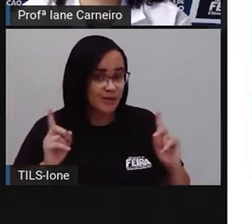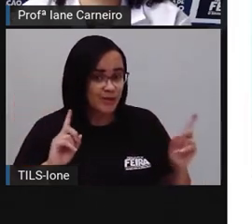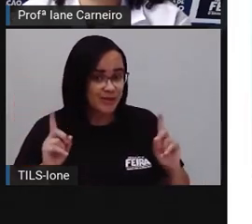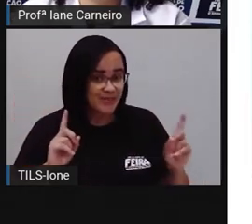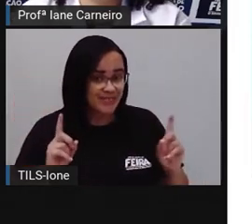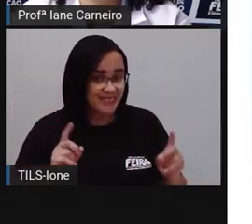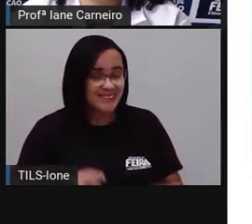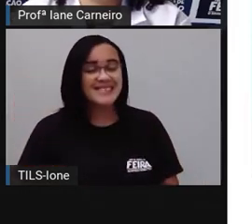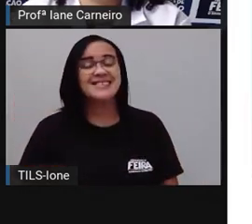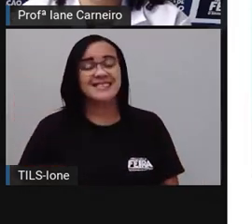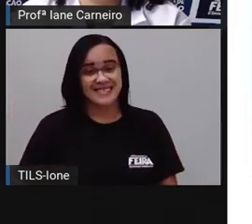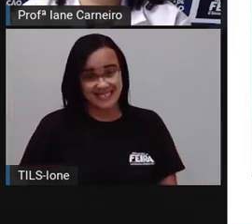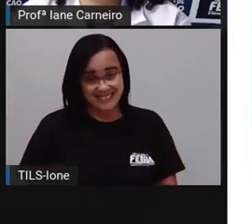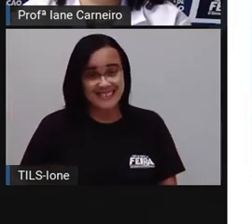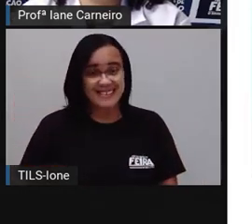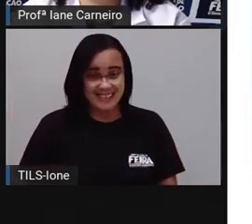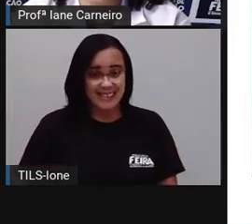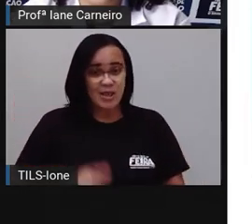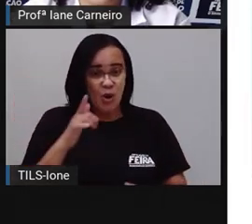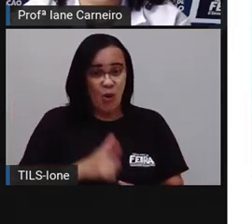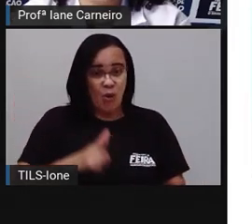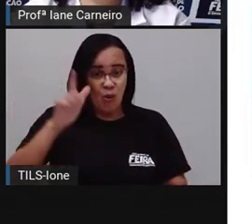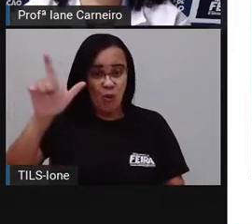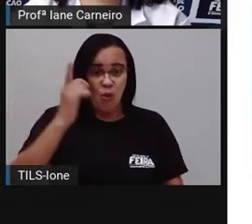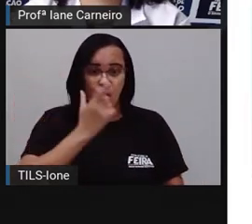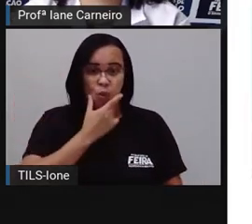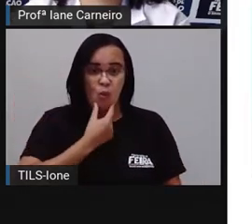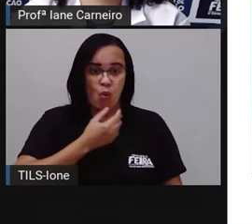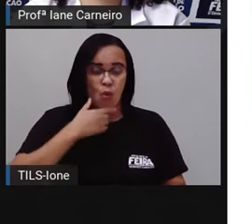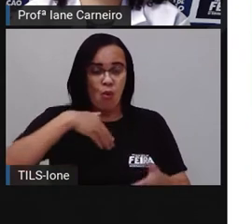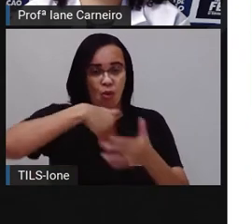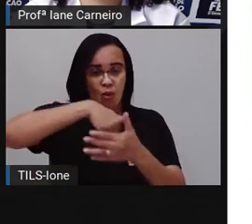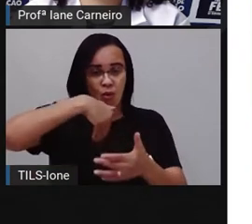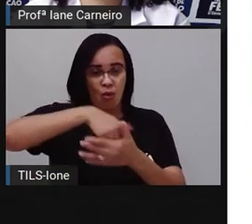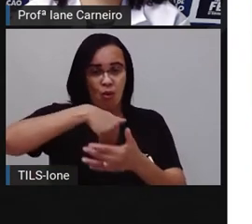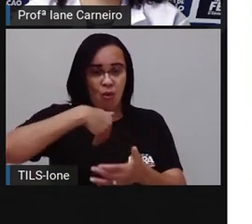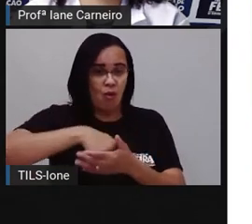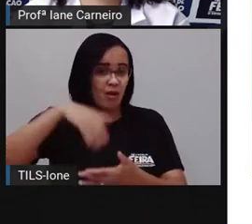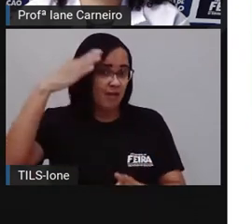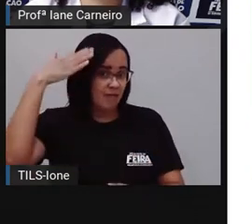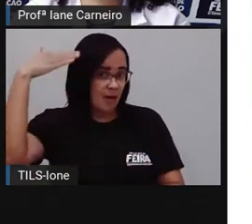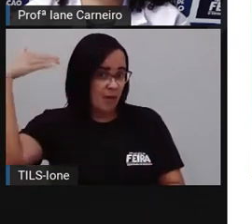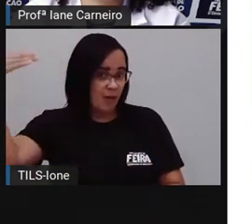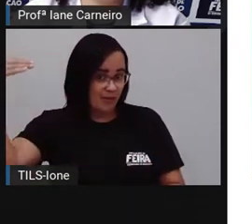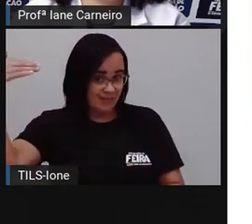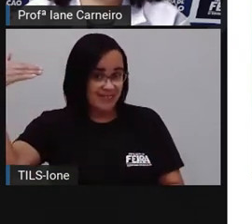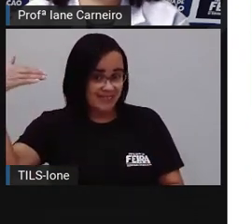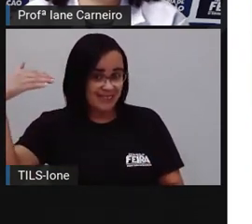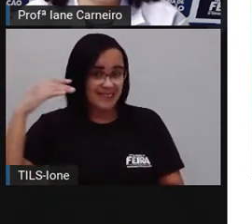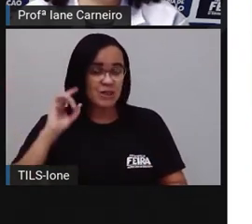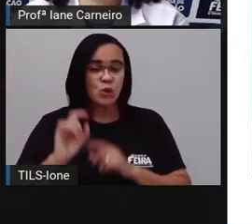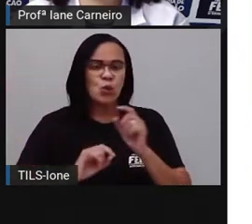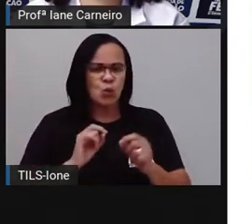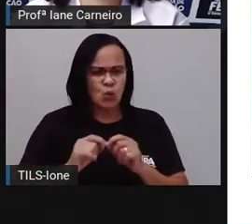Outra pessoa que a própria trouxe, ó, o Neymar, né? Então, aqui o cabelo dele. Também um cabelo crespo, apesar de que o Neymar muda